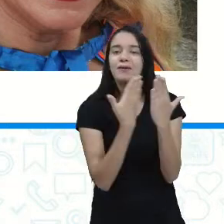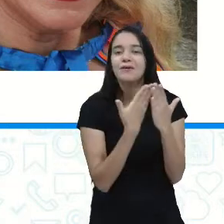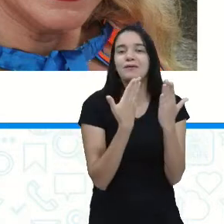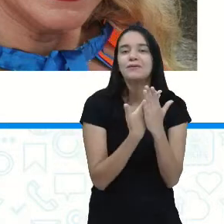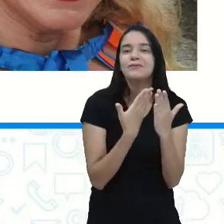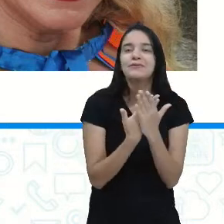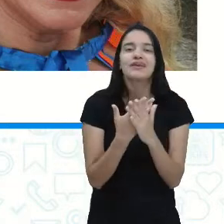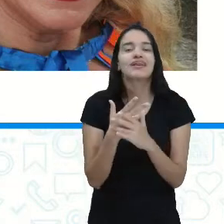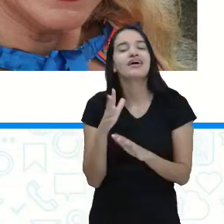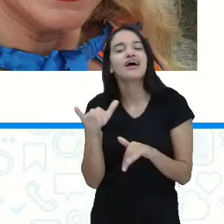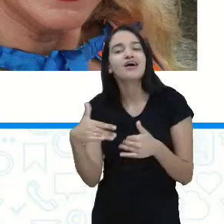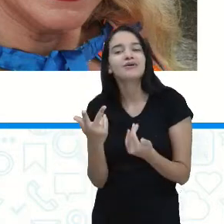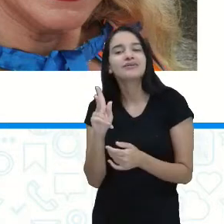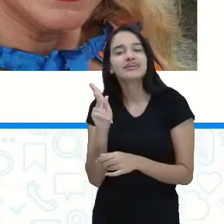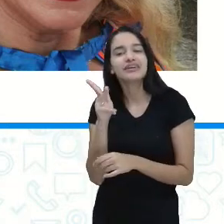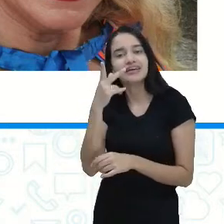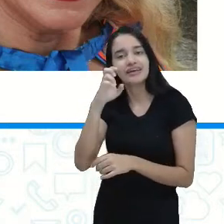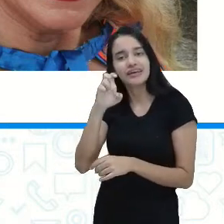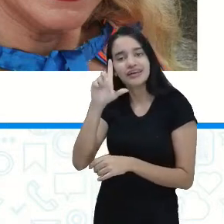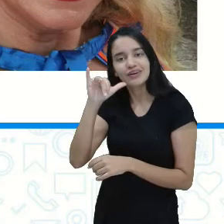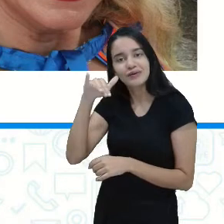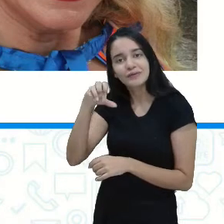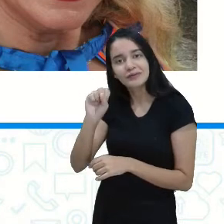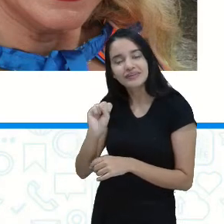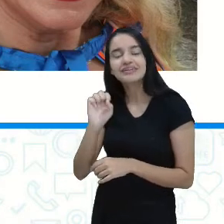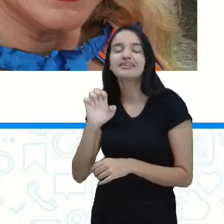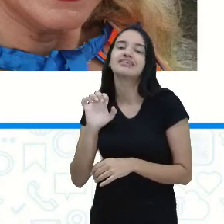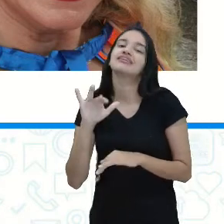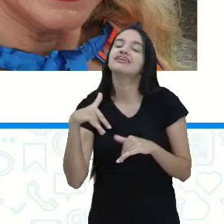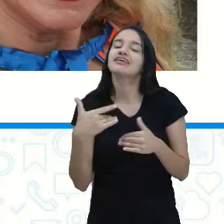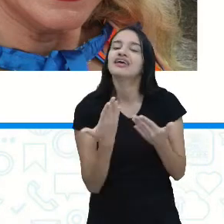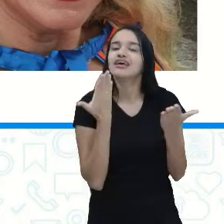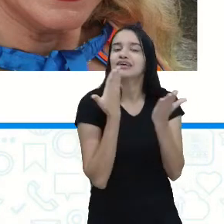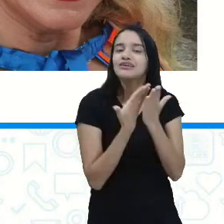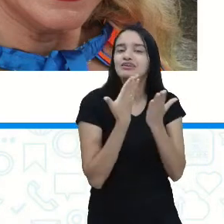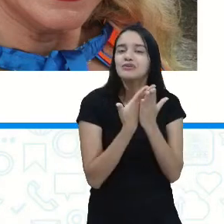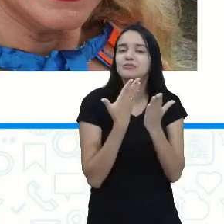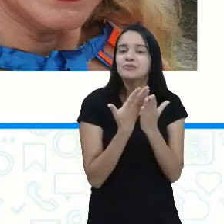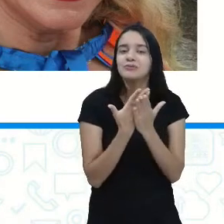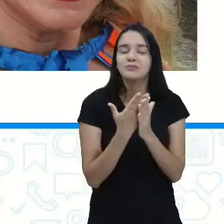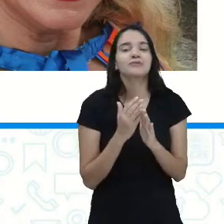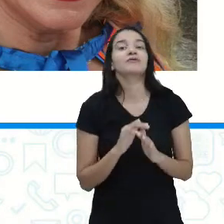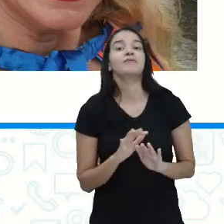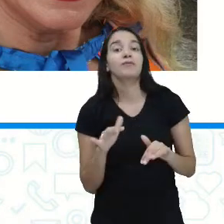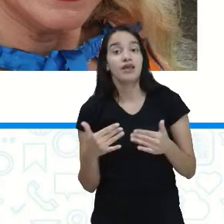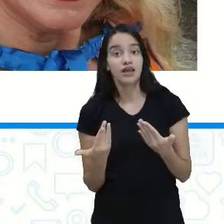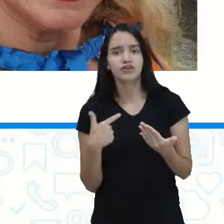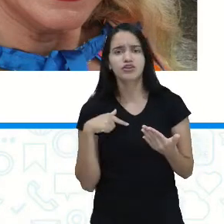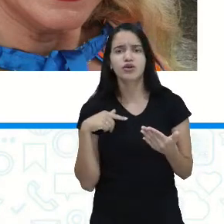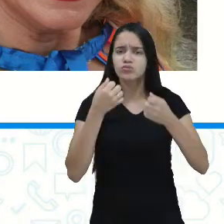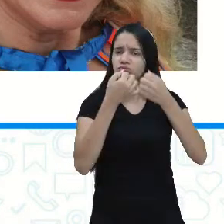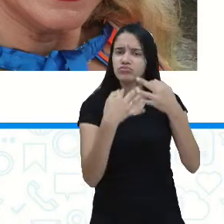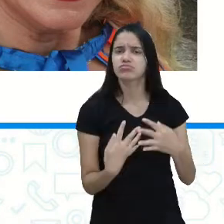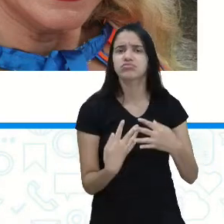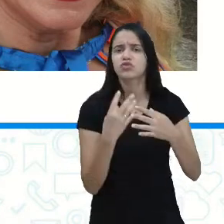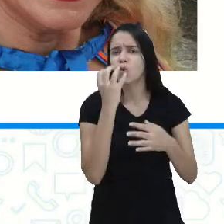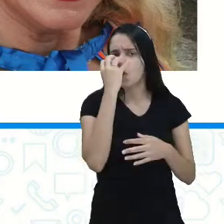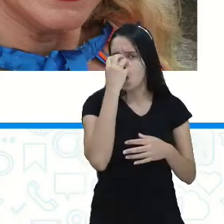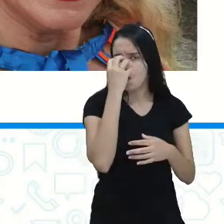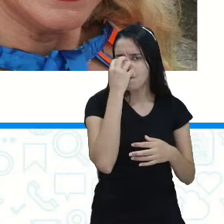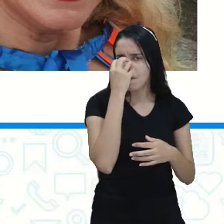onde Heloísia estuda. Lá na escola da professora Tânia, do terceiro ano. O a gente pode falar sobre os